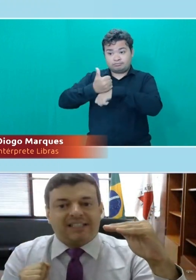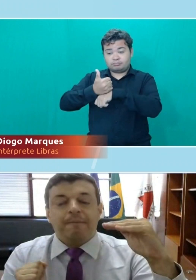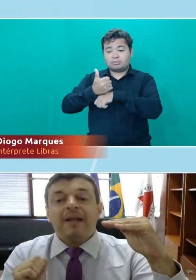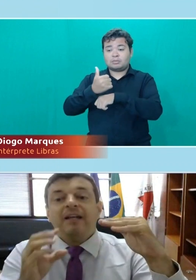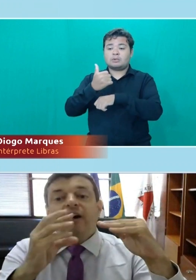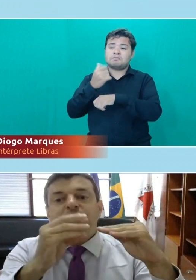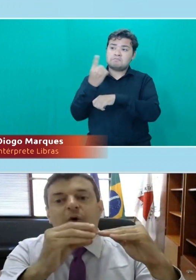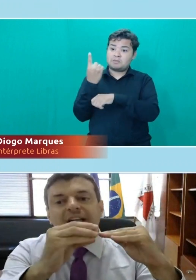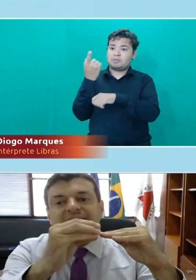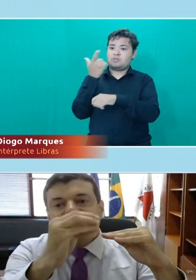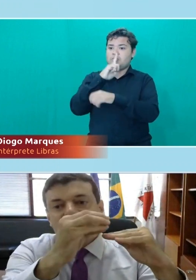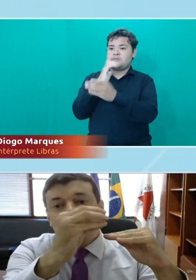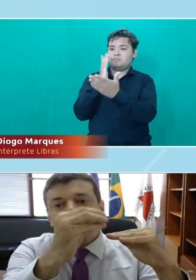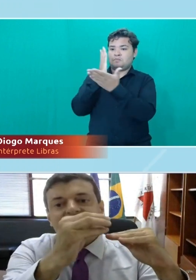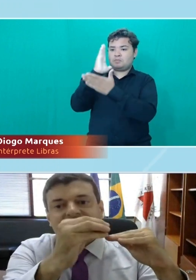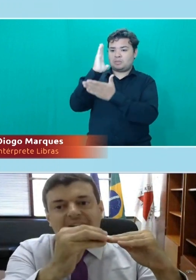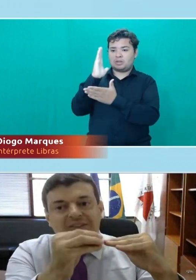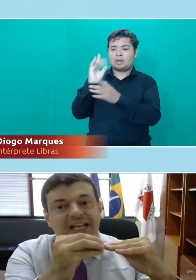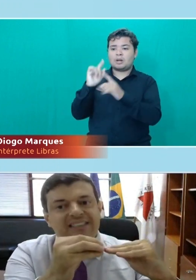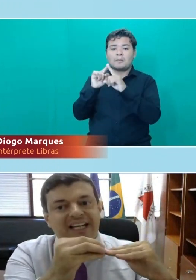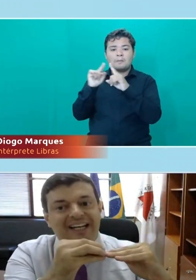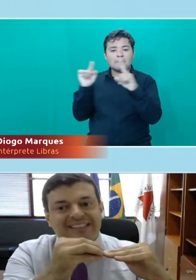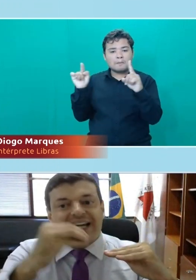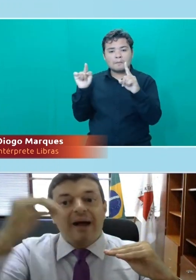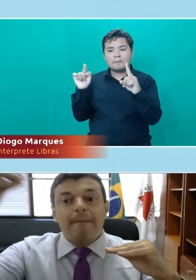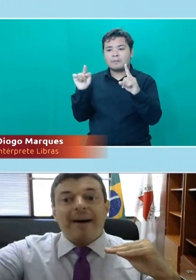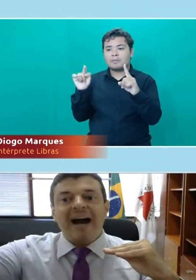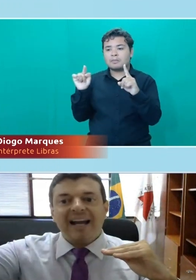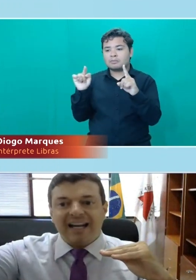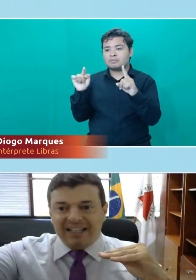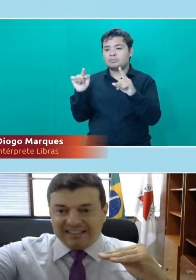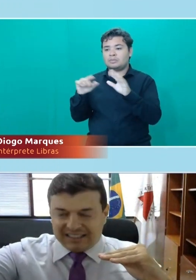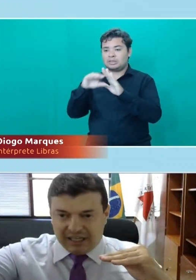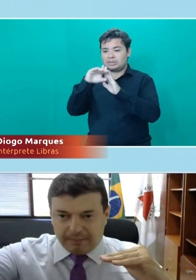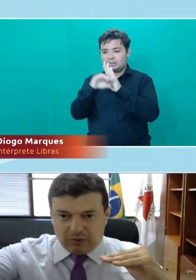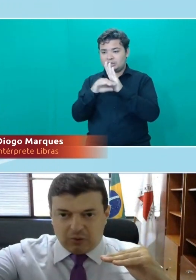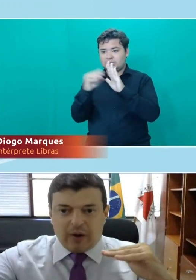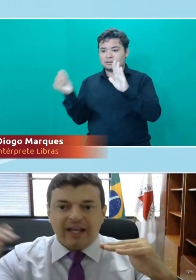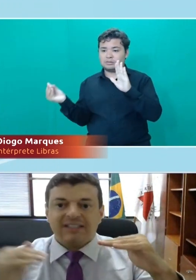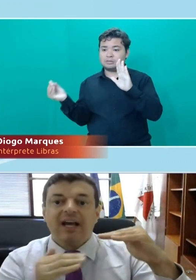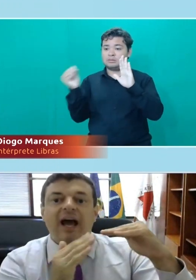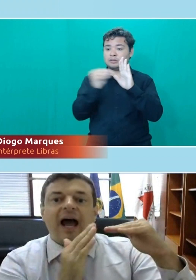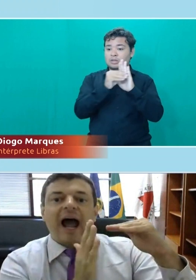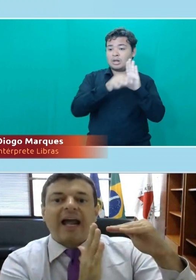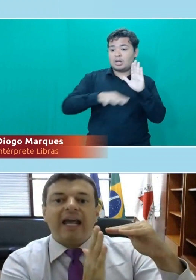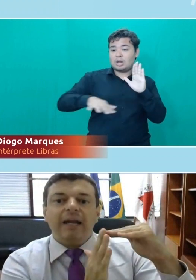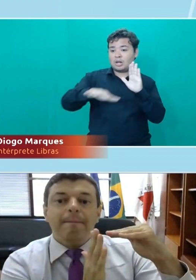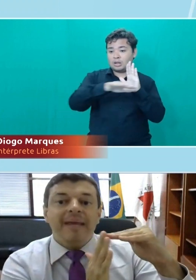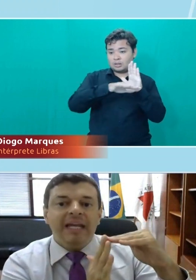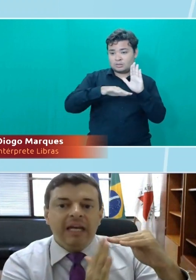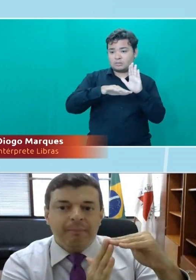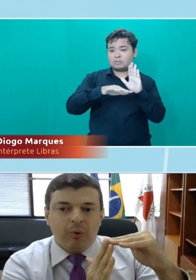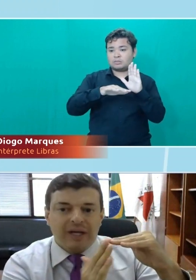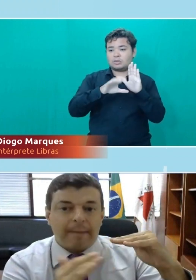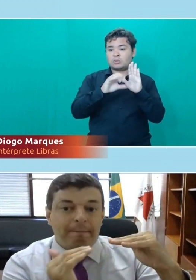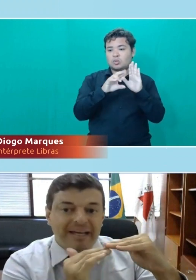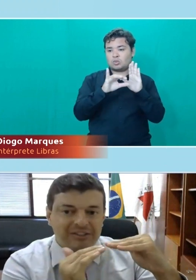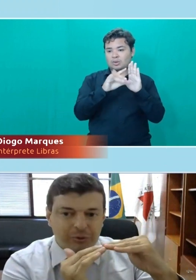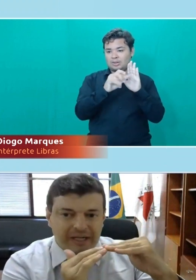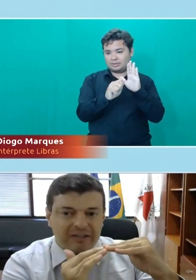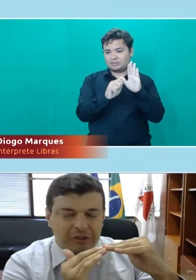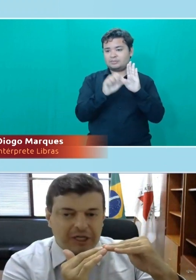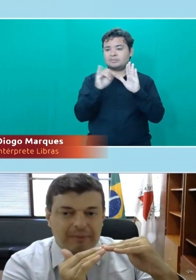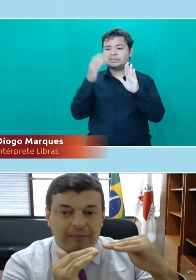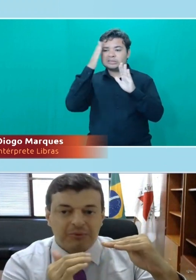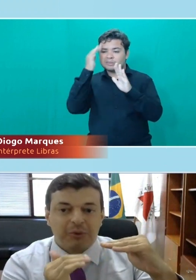concorrência, não forem destacados dessa lista para a lista de ampla concorrência, aquele mínimo que é